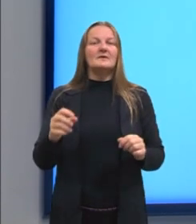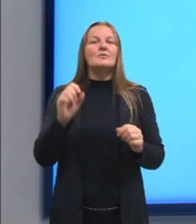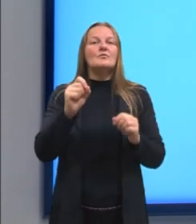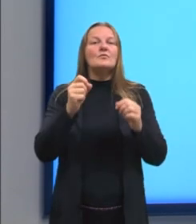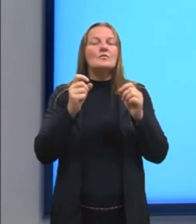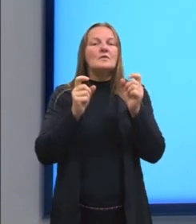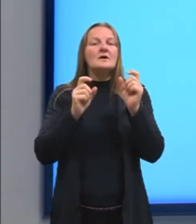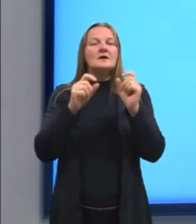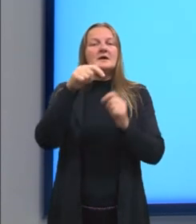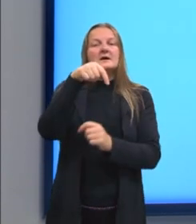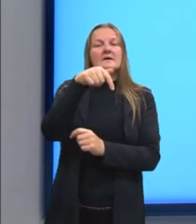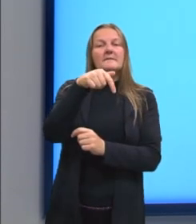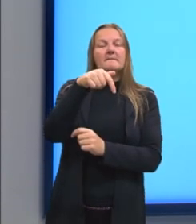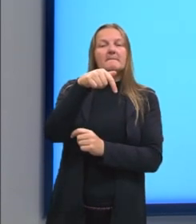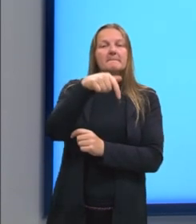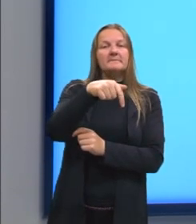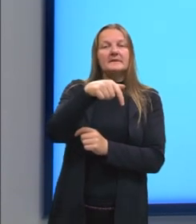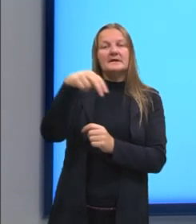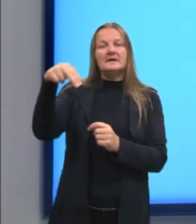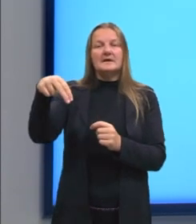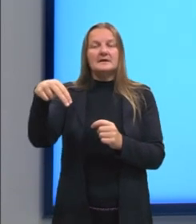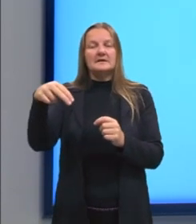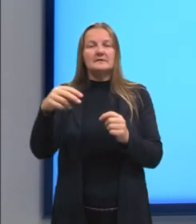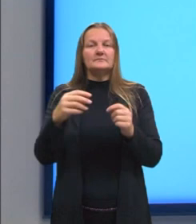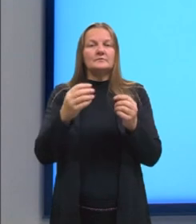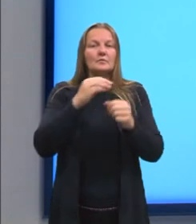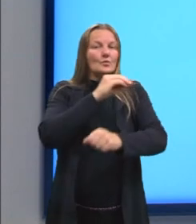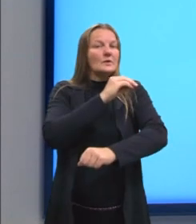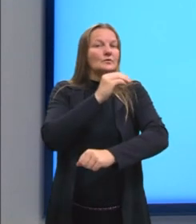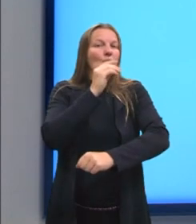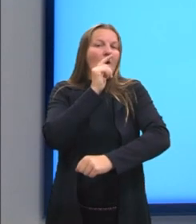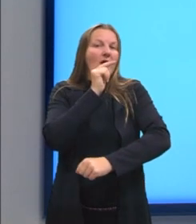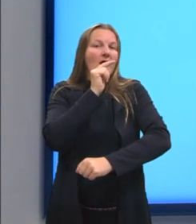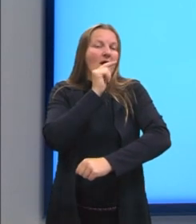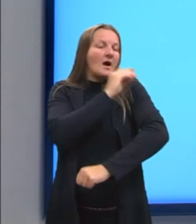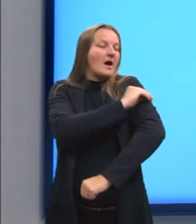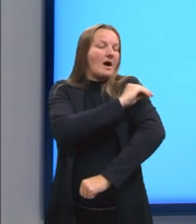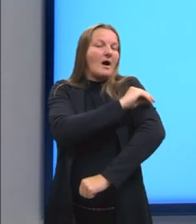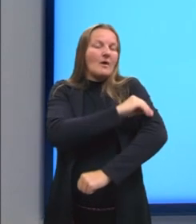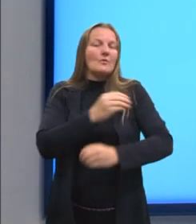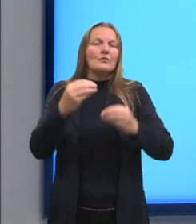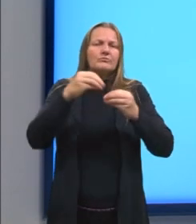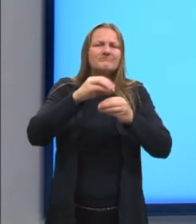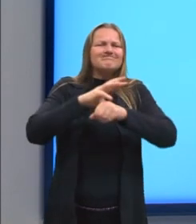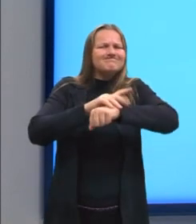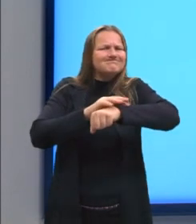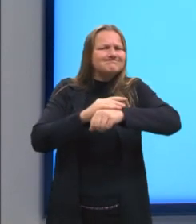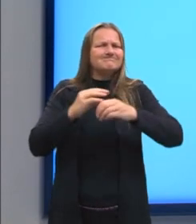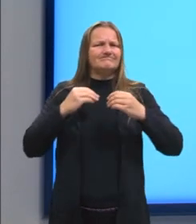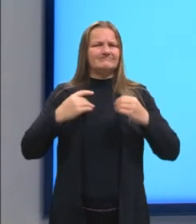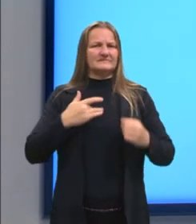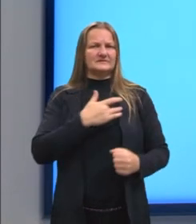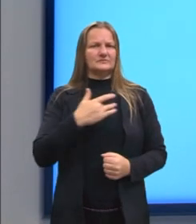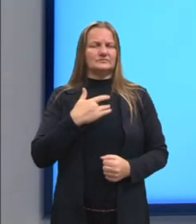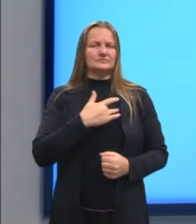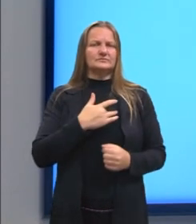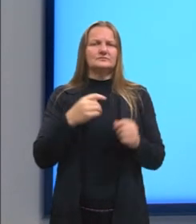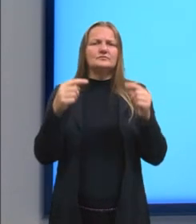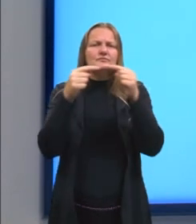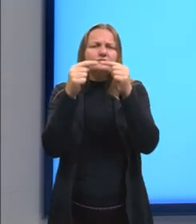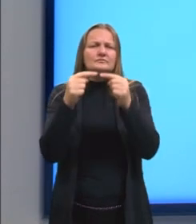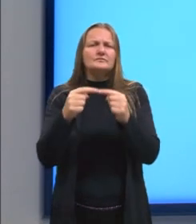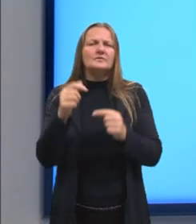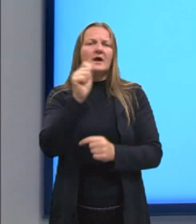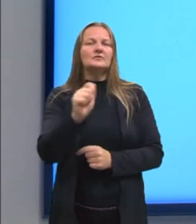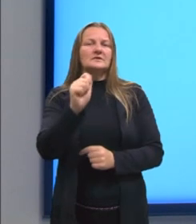Q e M, que representa a concentração alcoólica, prejudicial à saúde do indivíduo, de acordo com a